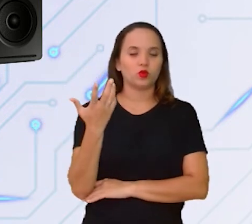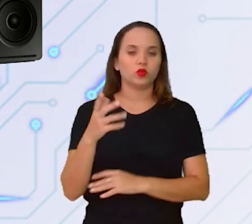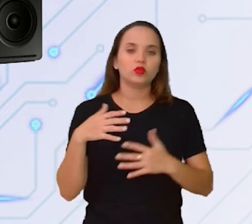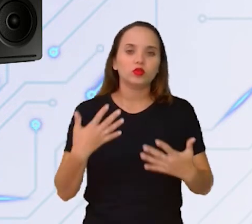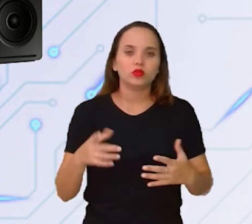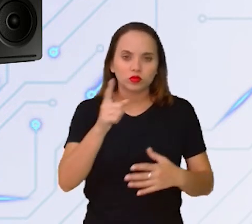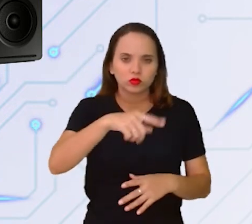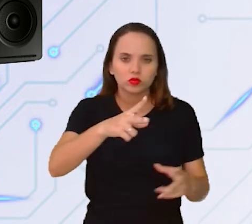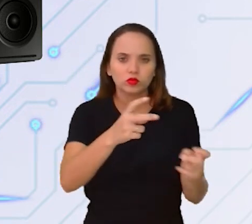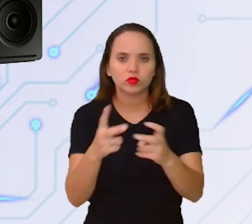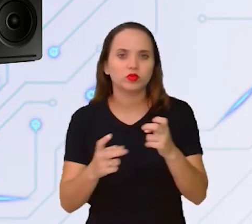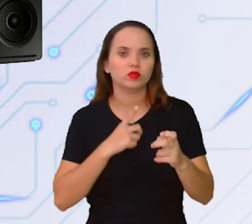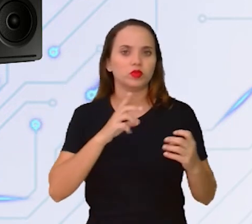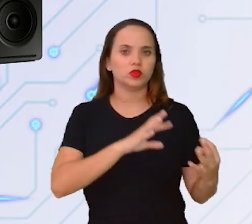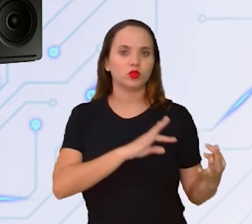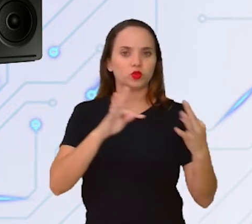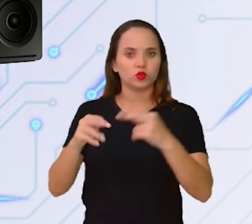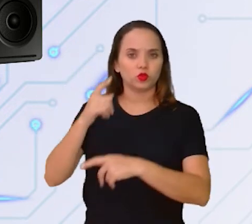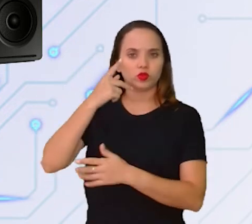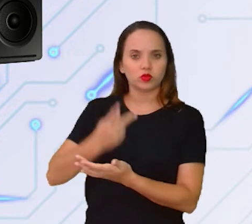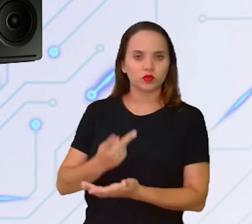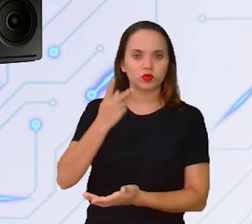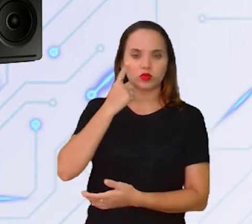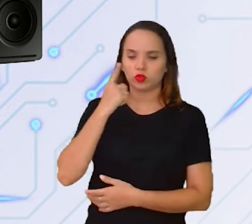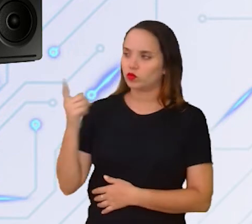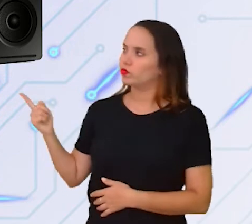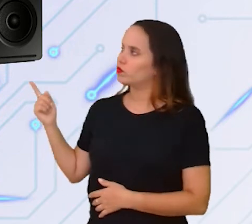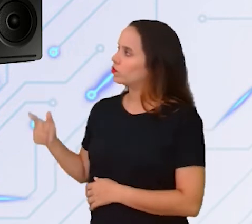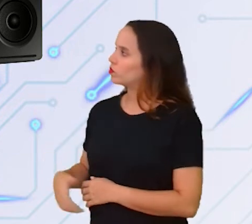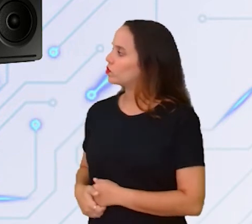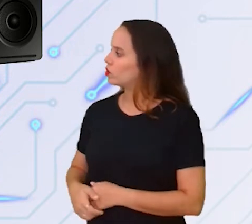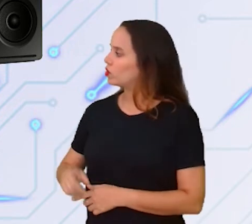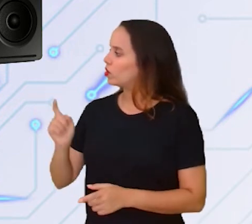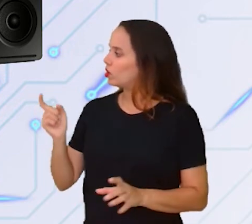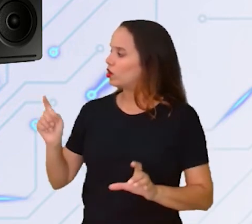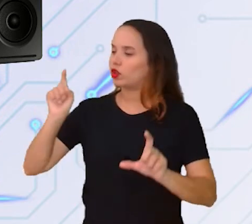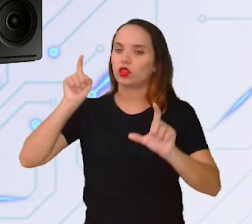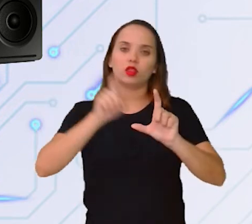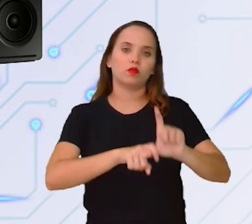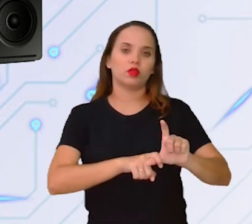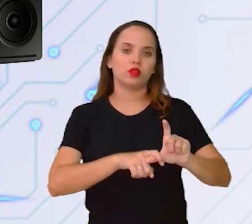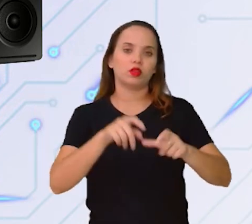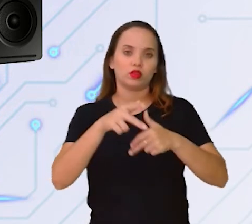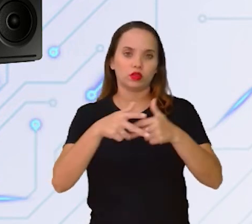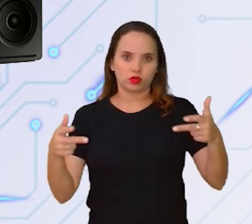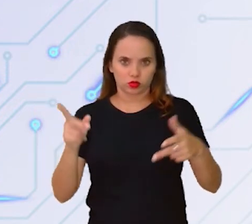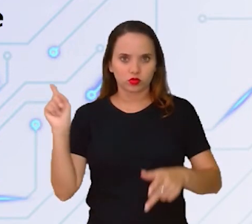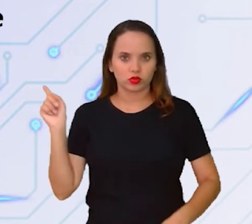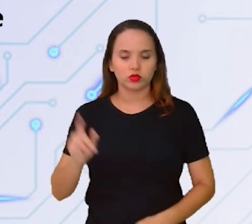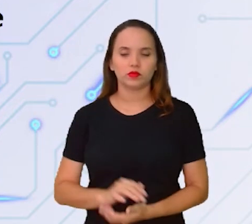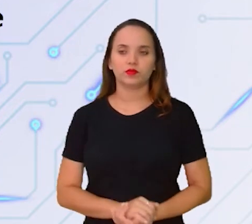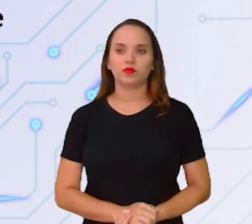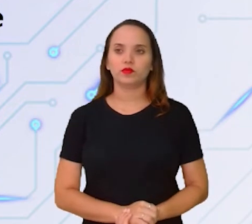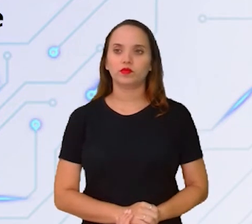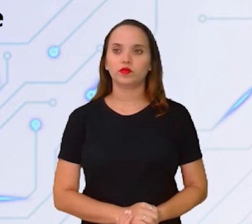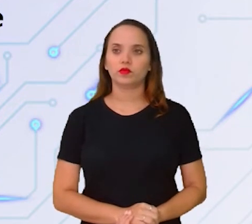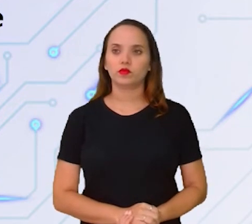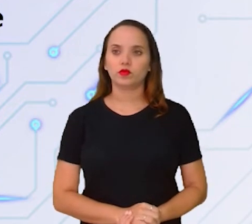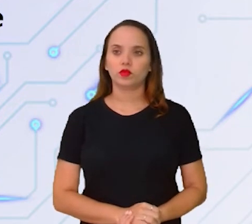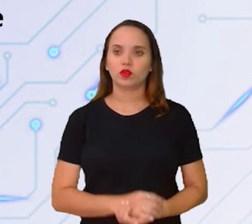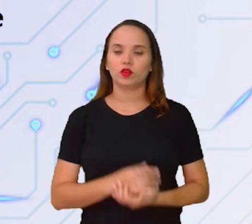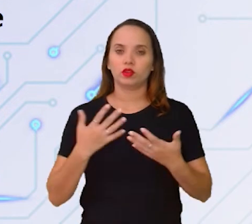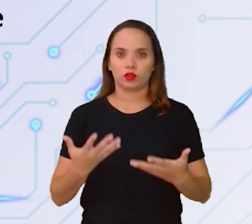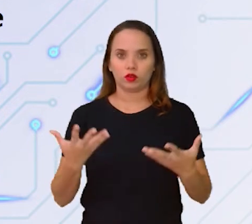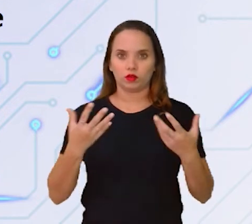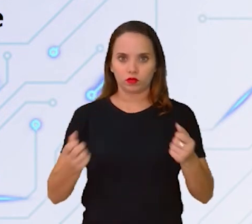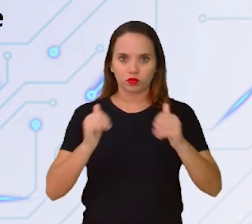funcionamento aí de um computador, ele depende desses elementos aí. Exatamente. Exatamente, interno e externo.